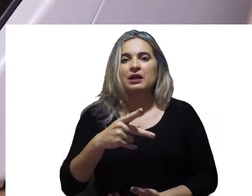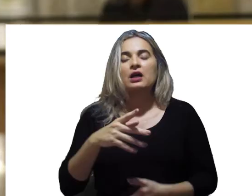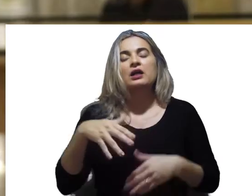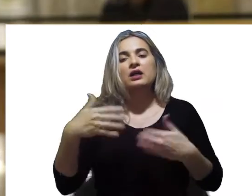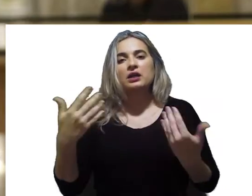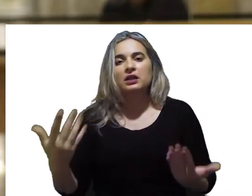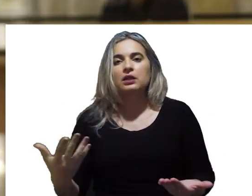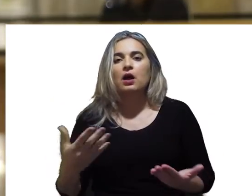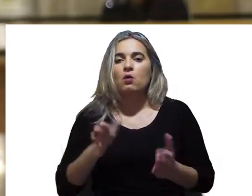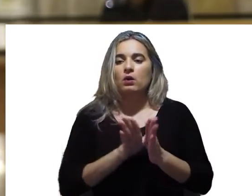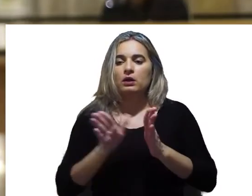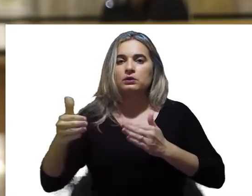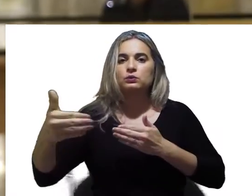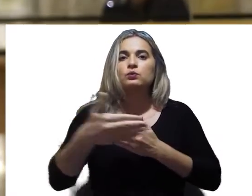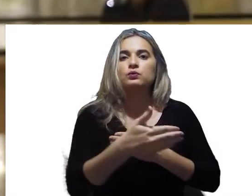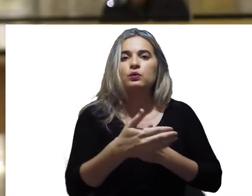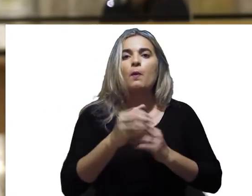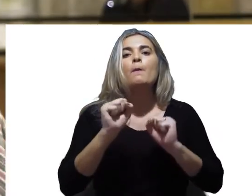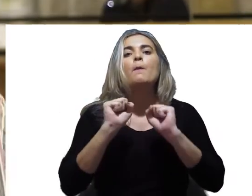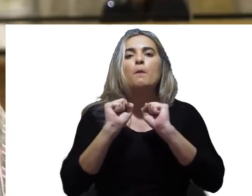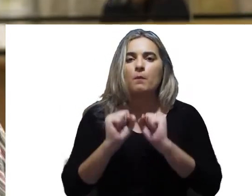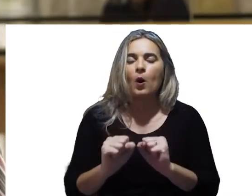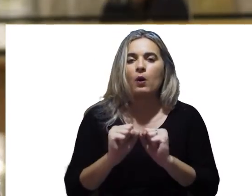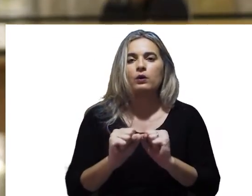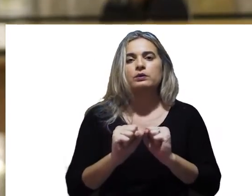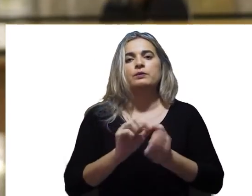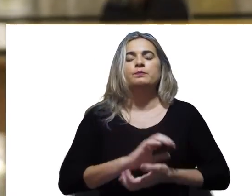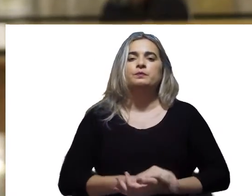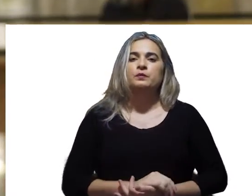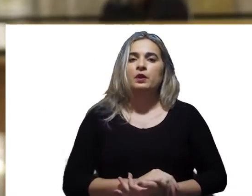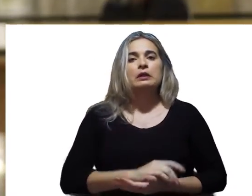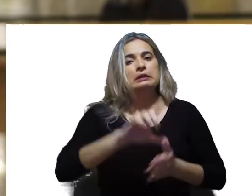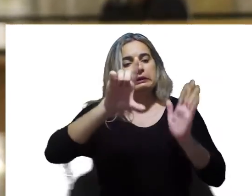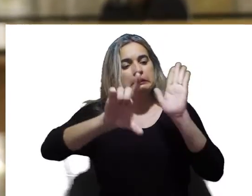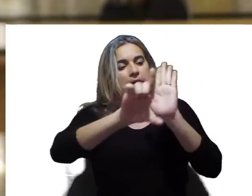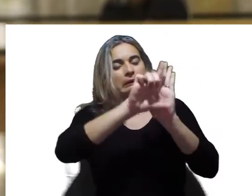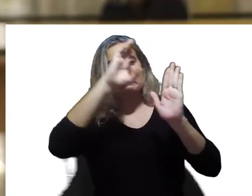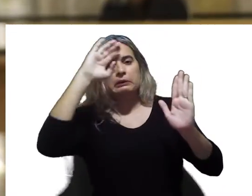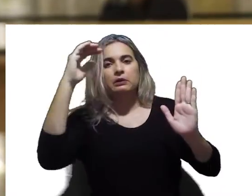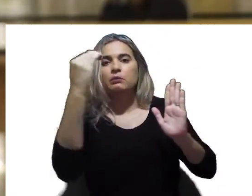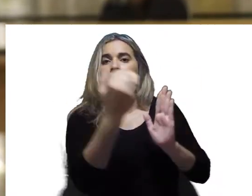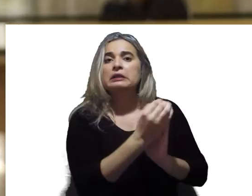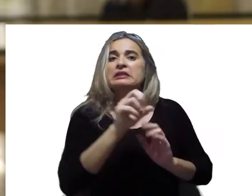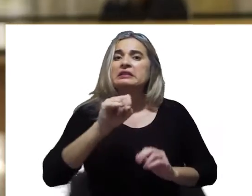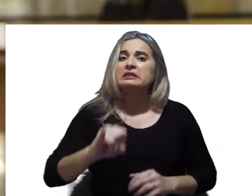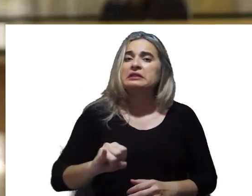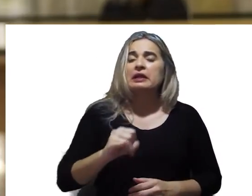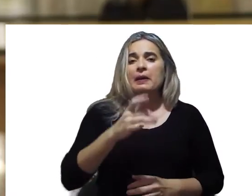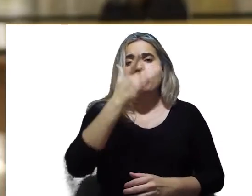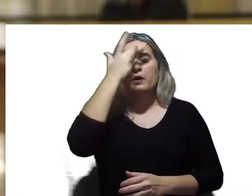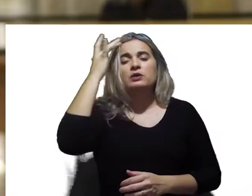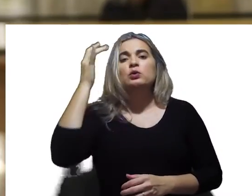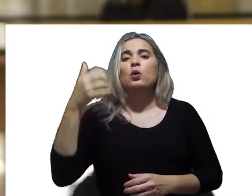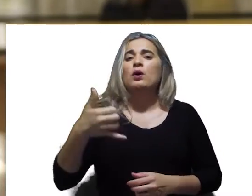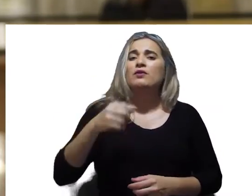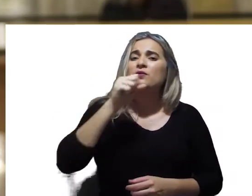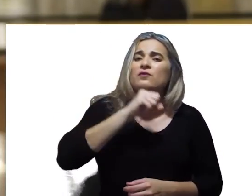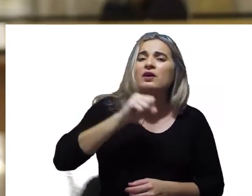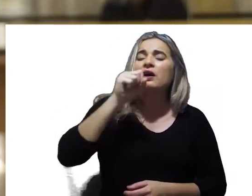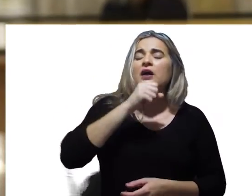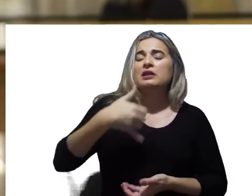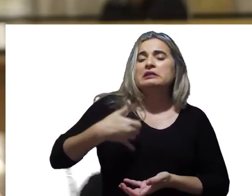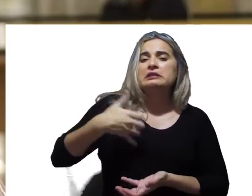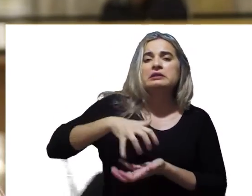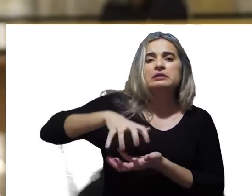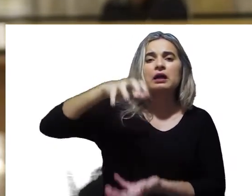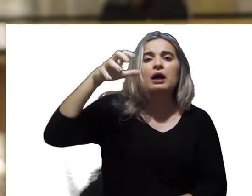votação. Já está previsto, inclusive, em legislação que eles têm preferência para votar. Então, chegando o idoso na fila, as próprias pessoas da